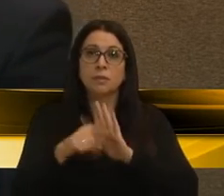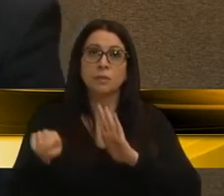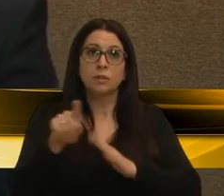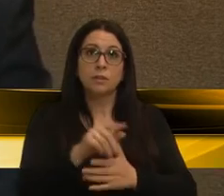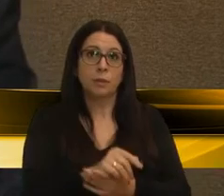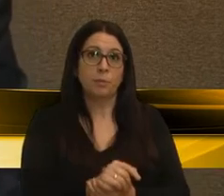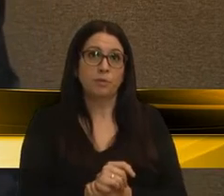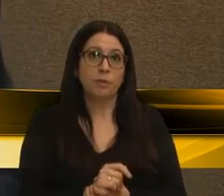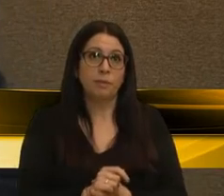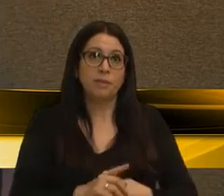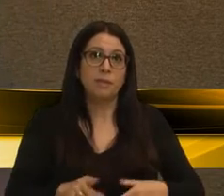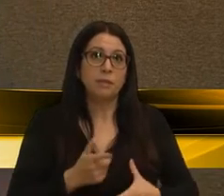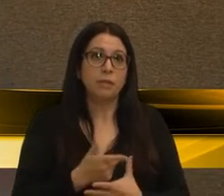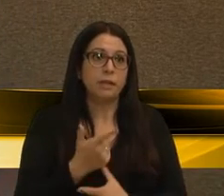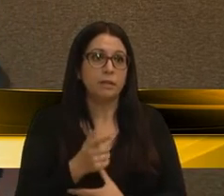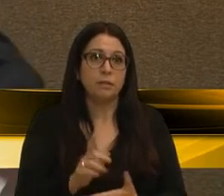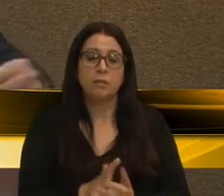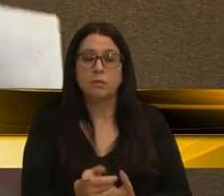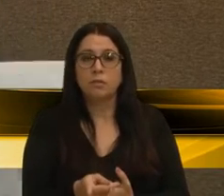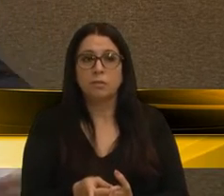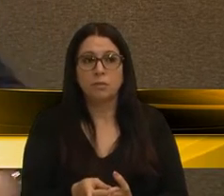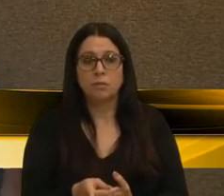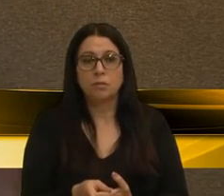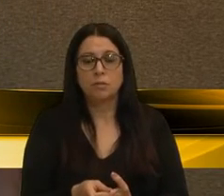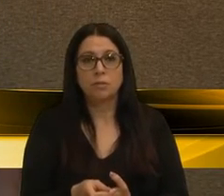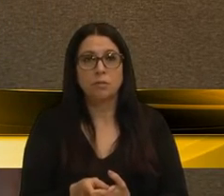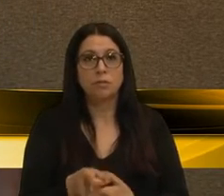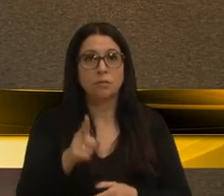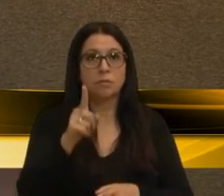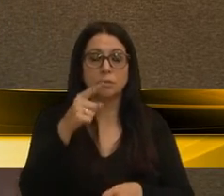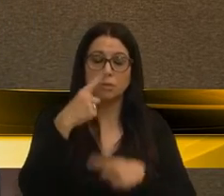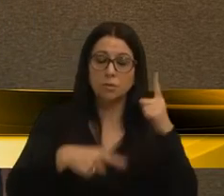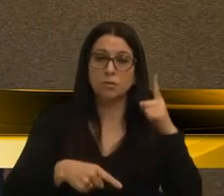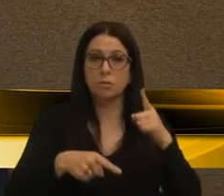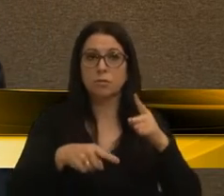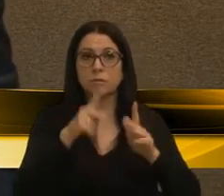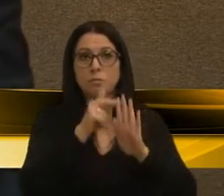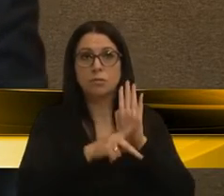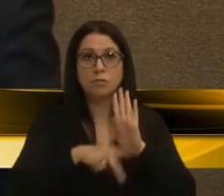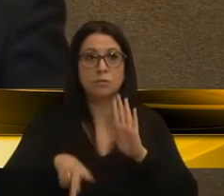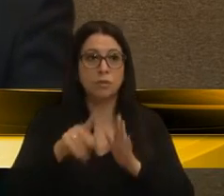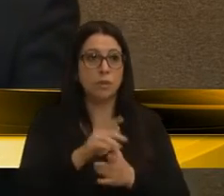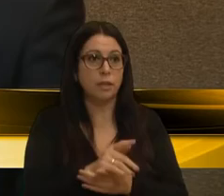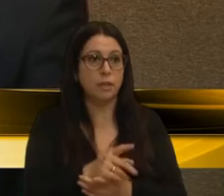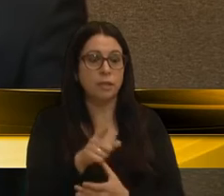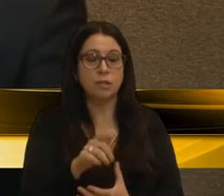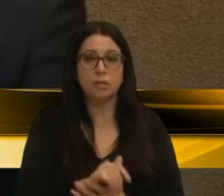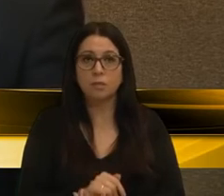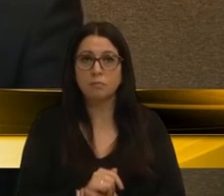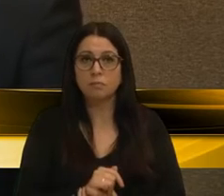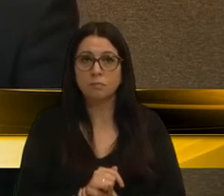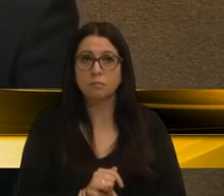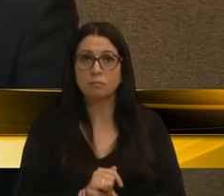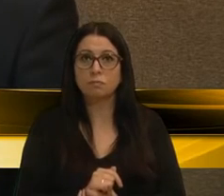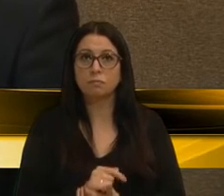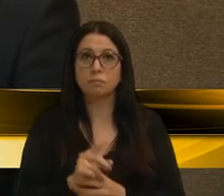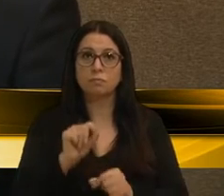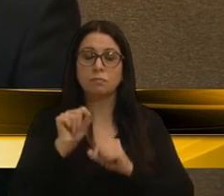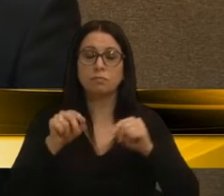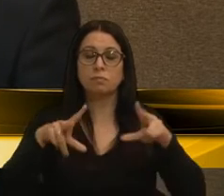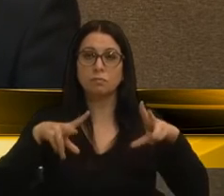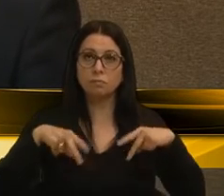Então, se ele vetar este projeto, não tem problema, mas que ele vá ao mérito